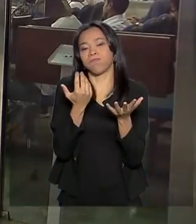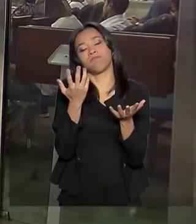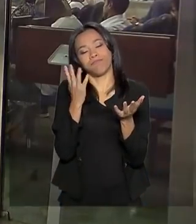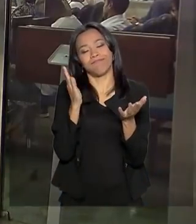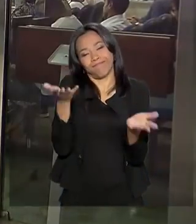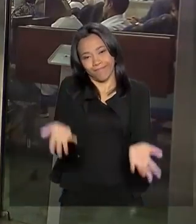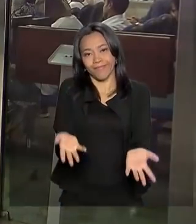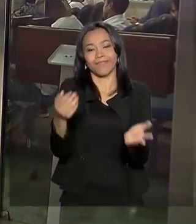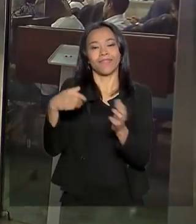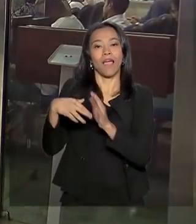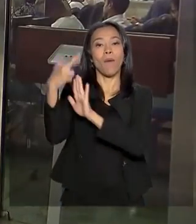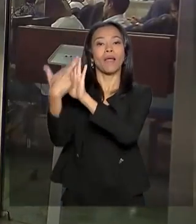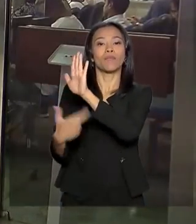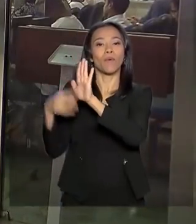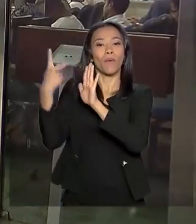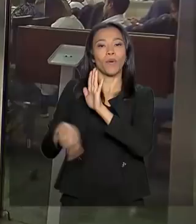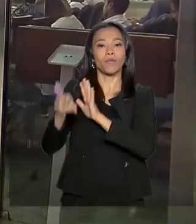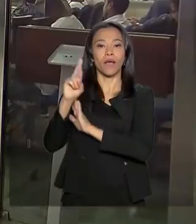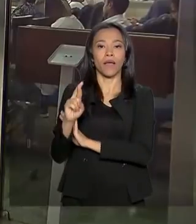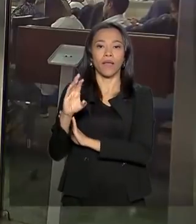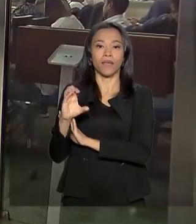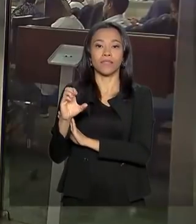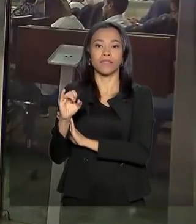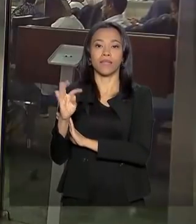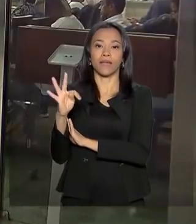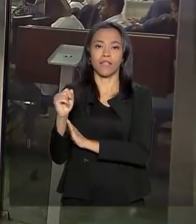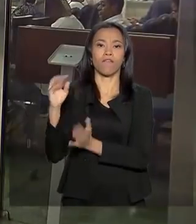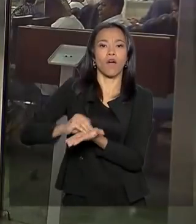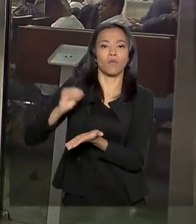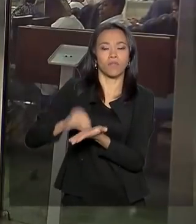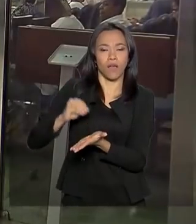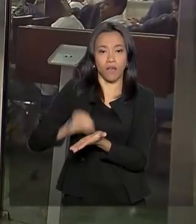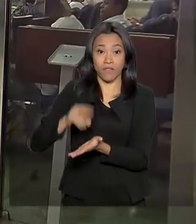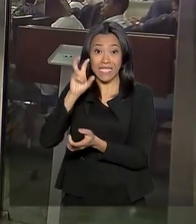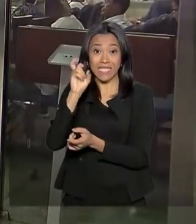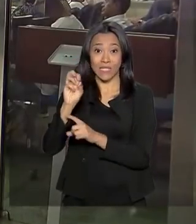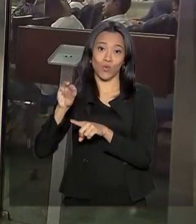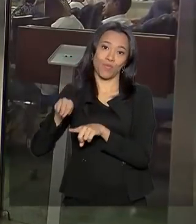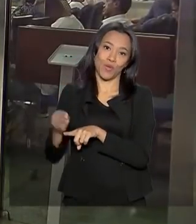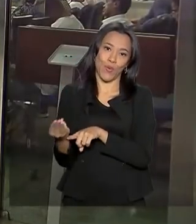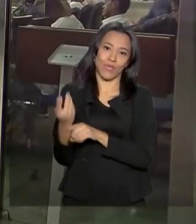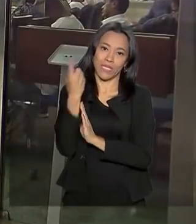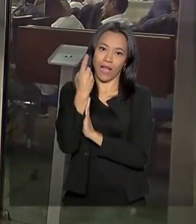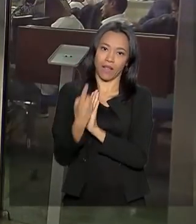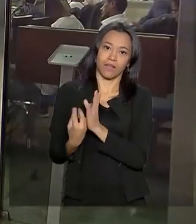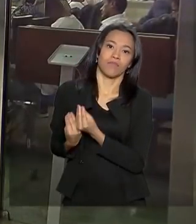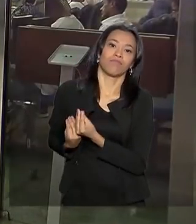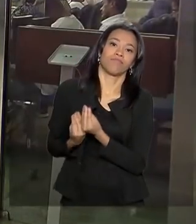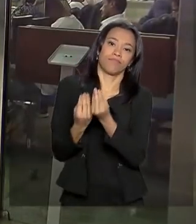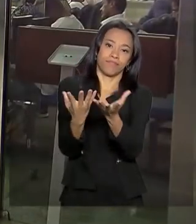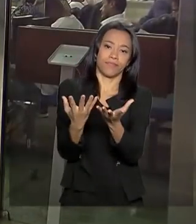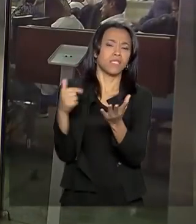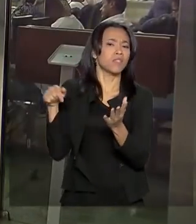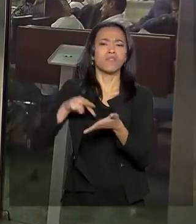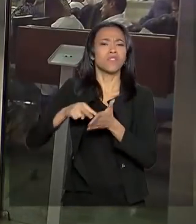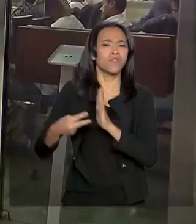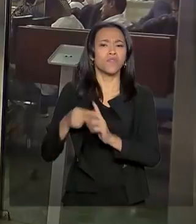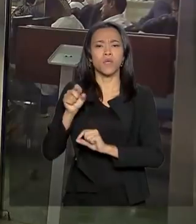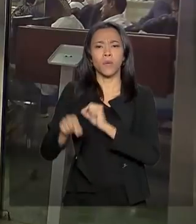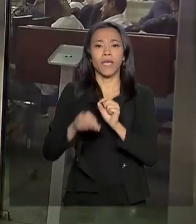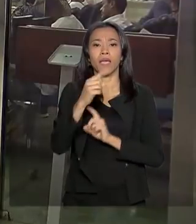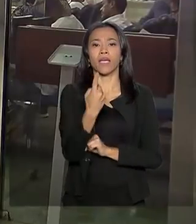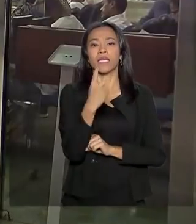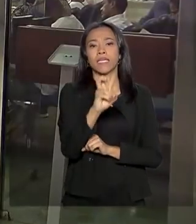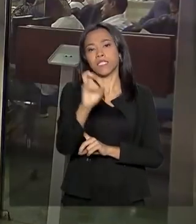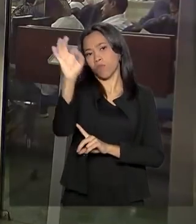pela Receita Federal, faltavam ser enviadas ainda cerca de 5 milhões de declarações. Isso representa cerca de 15